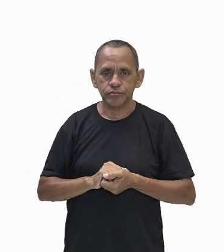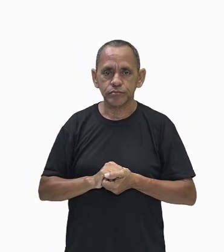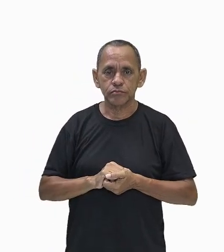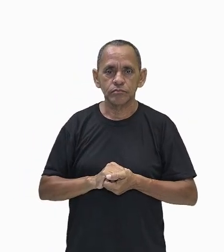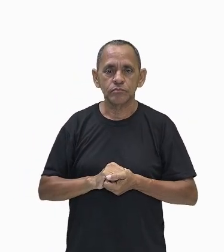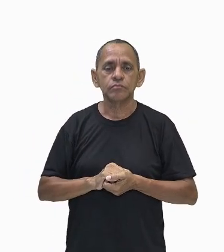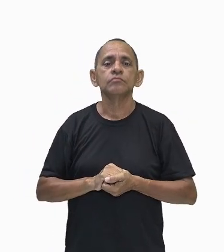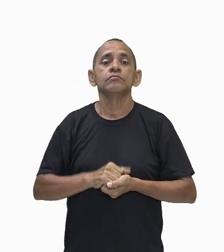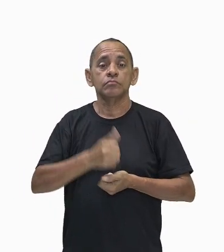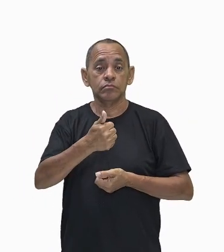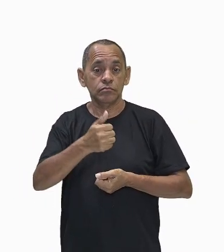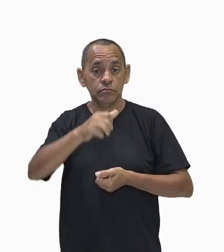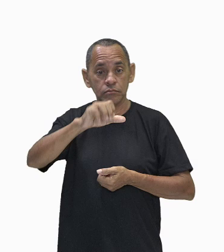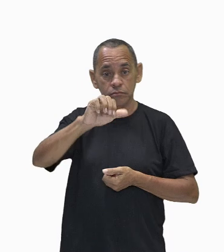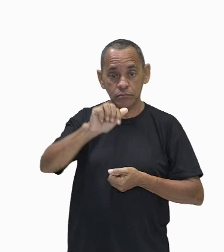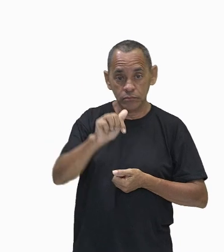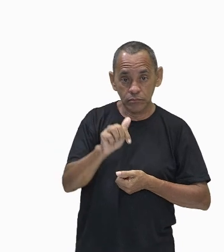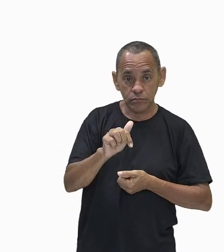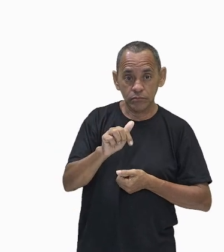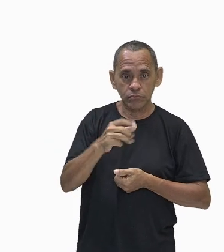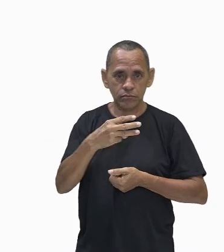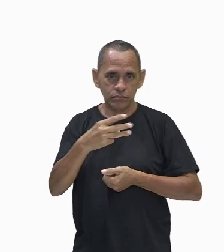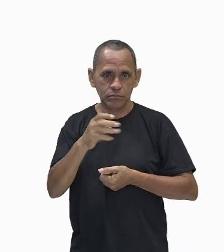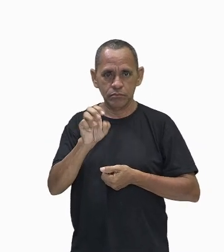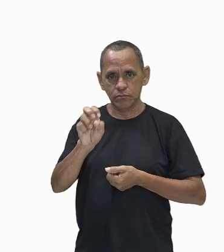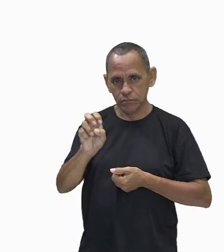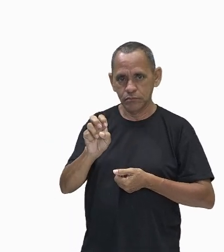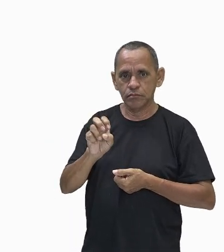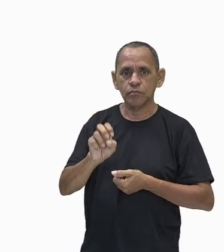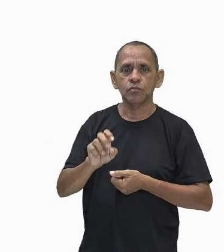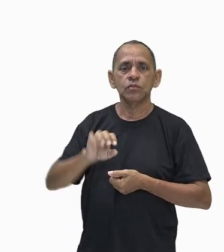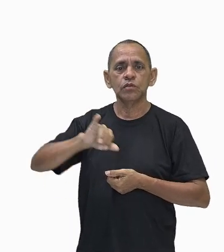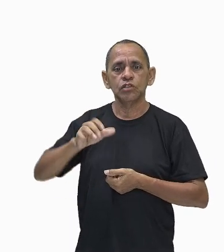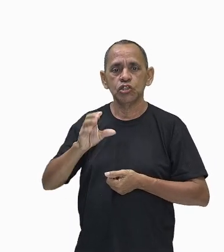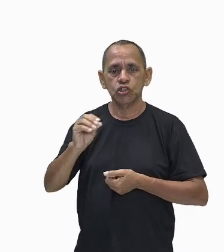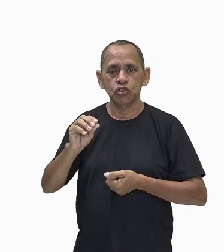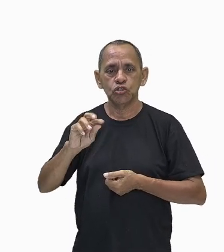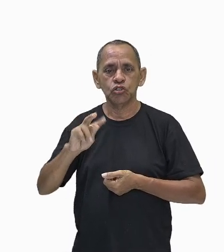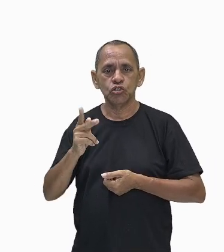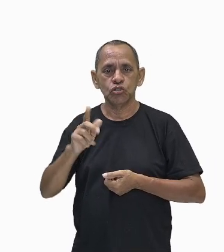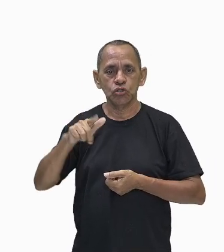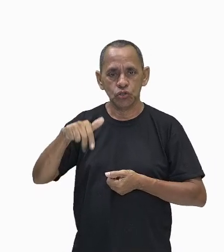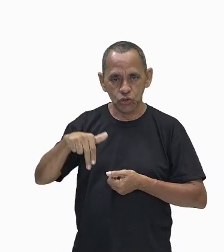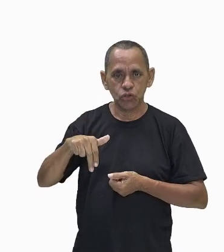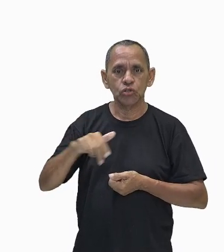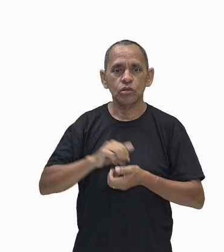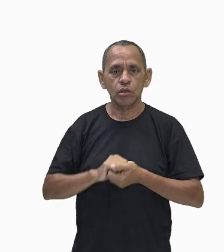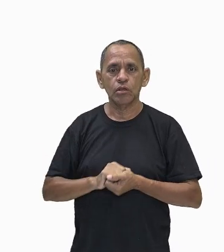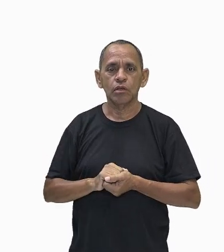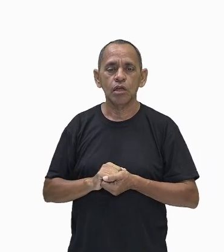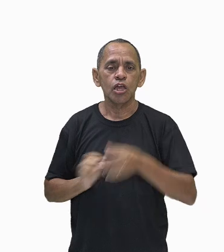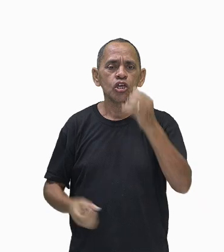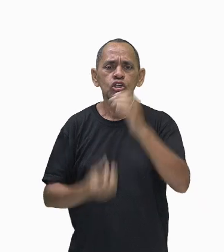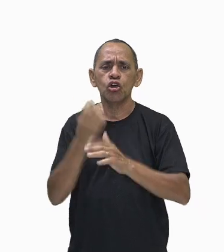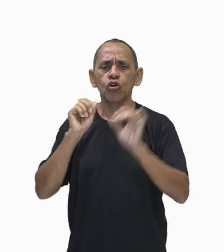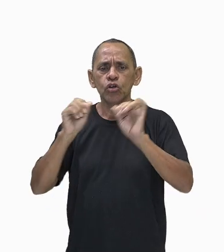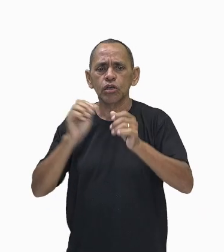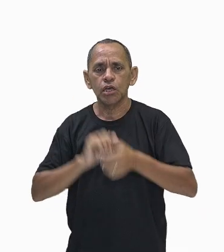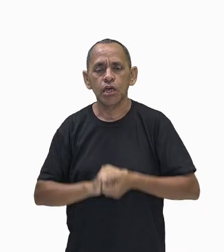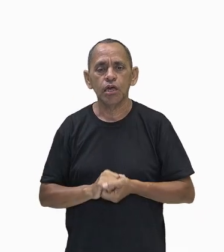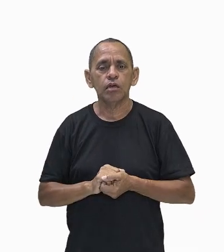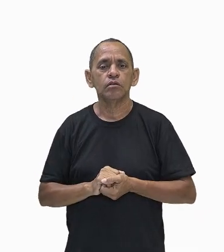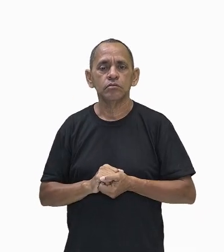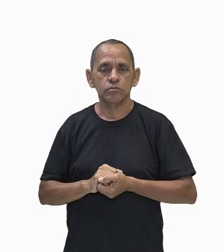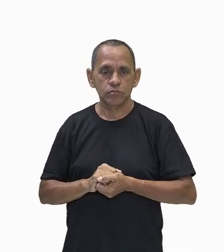1735, John Kay criou a lançadeira volante que permitia a fabricação de tecidos